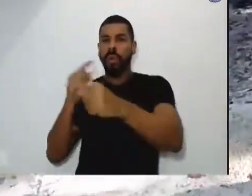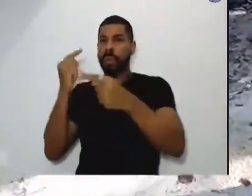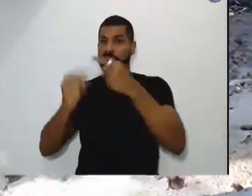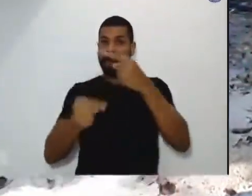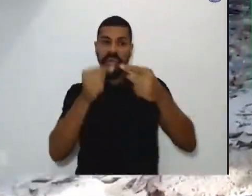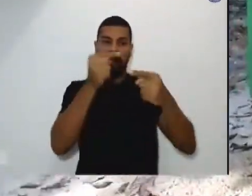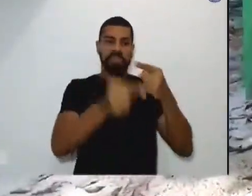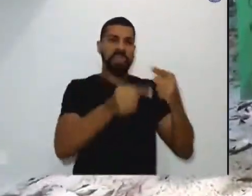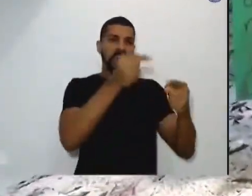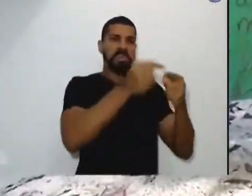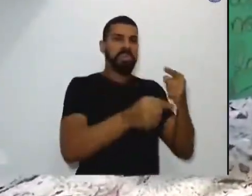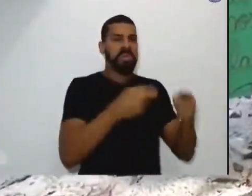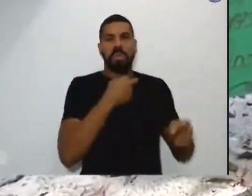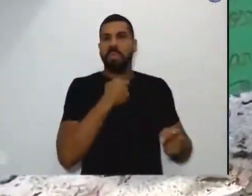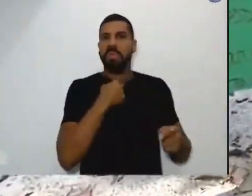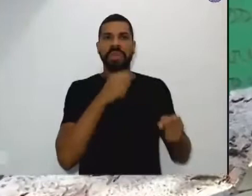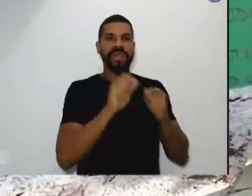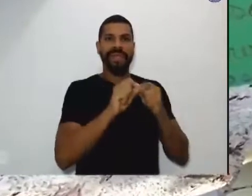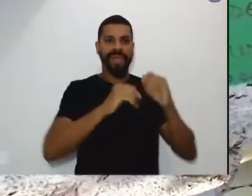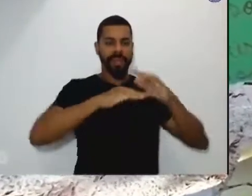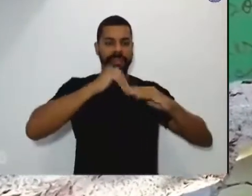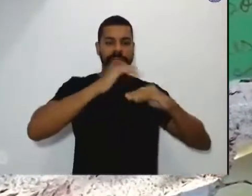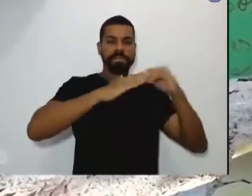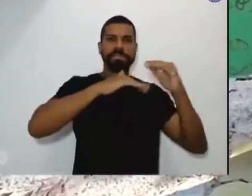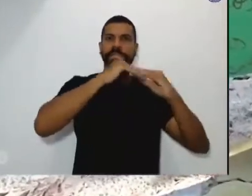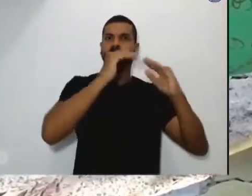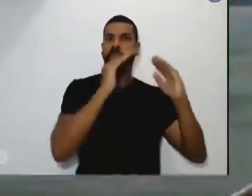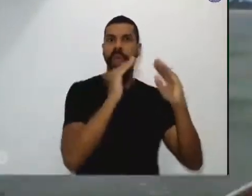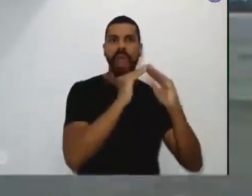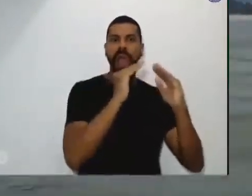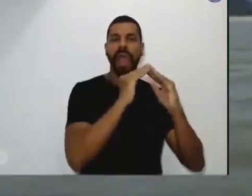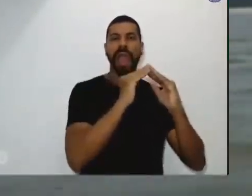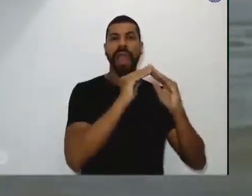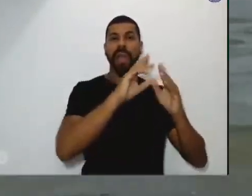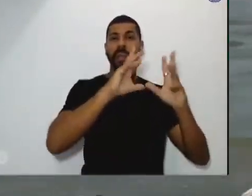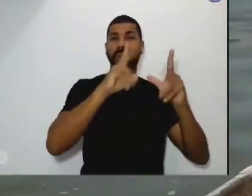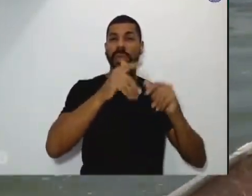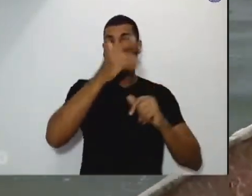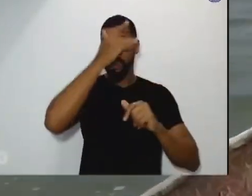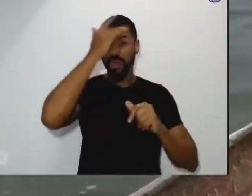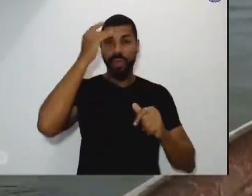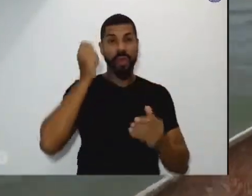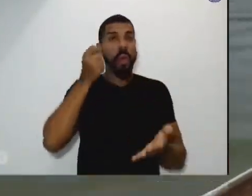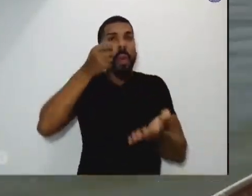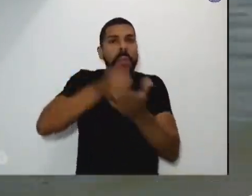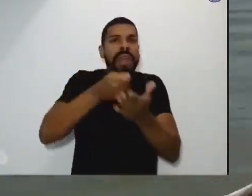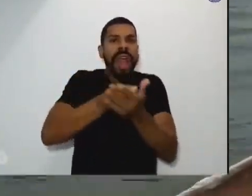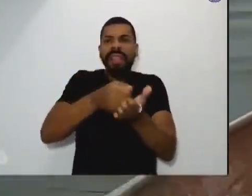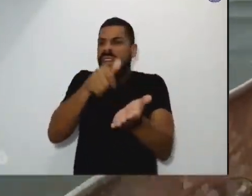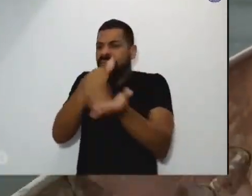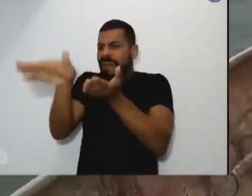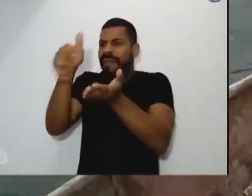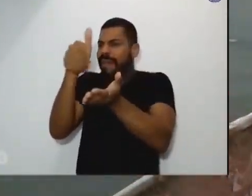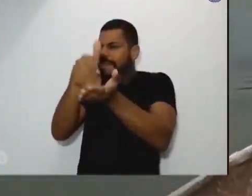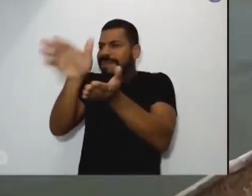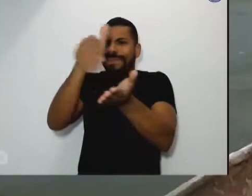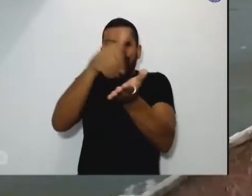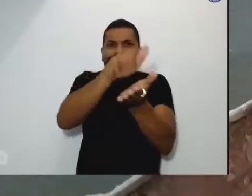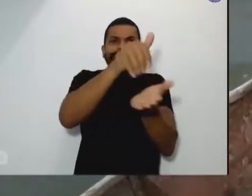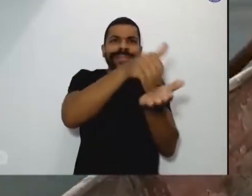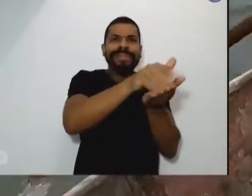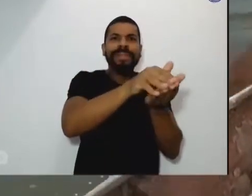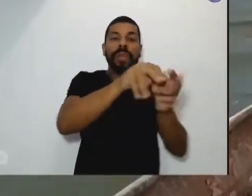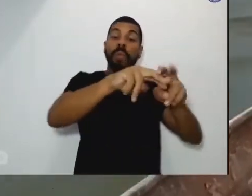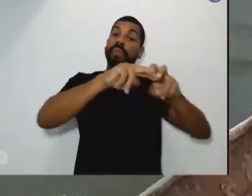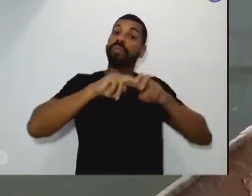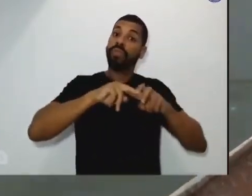reformar a casa. Então muita gente foi obrigada a sair daqui. Então hoje a nossa discussão é que quem foi expulso tem